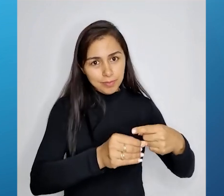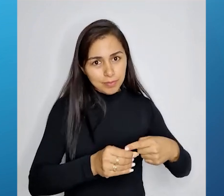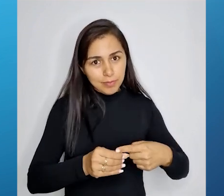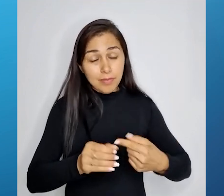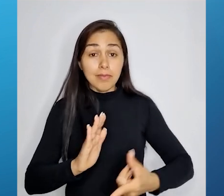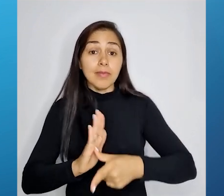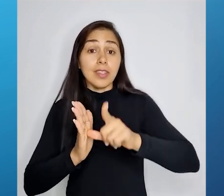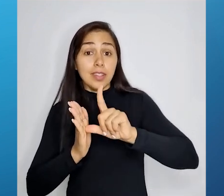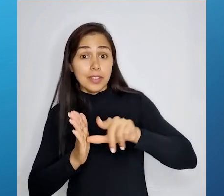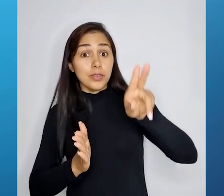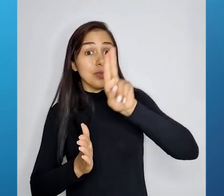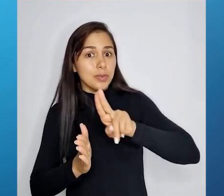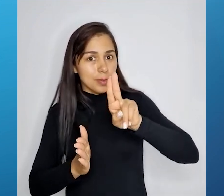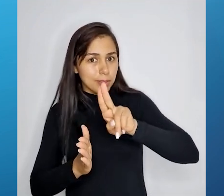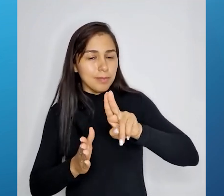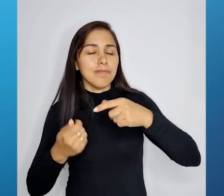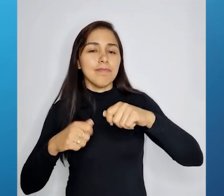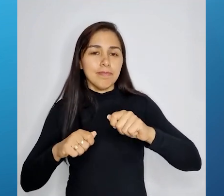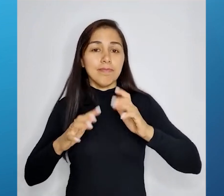precisa estar devidamente tratada.